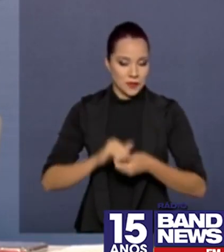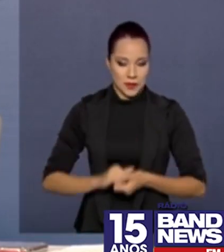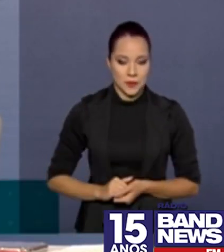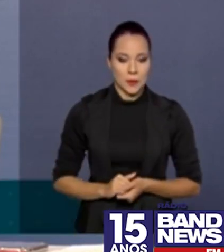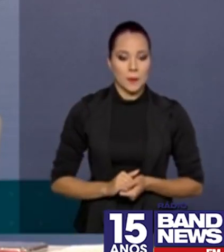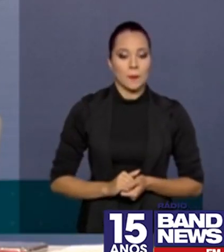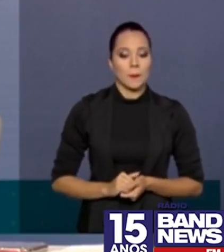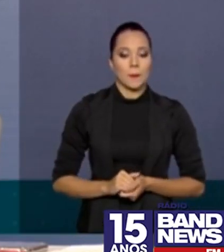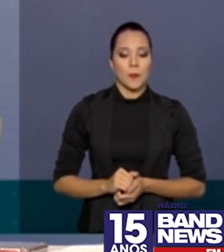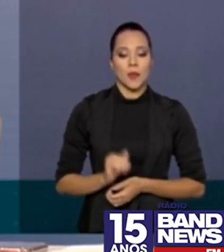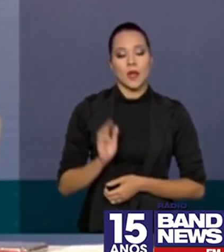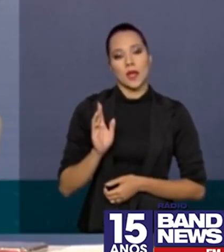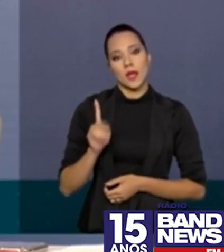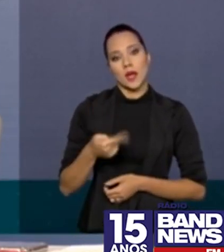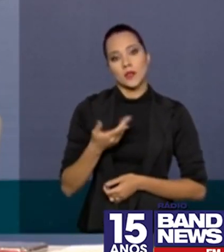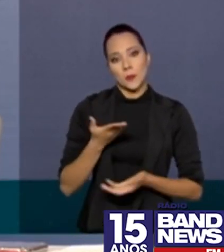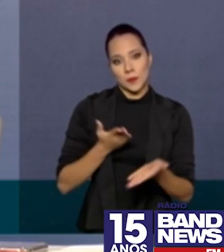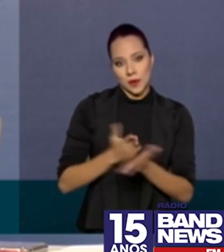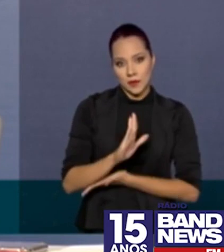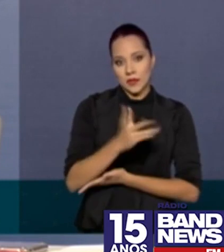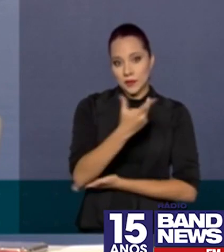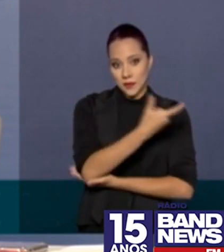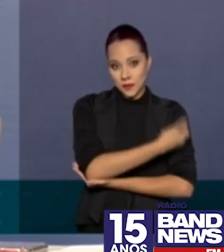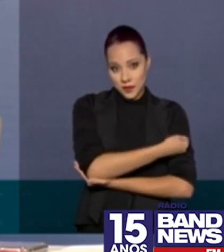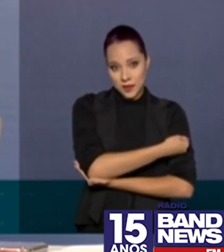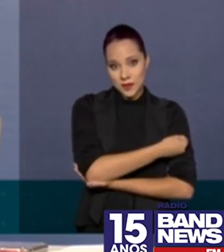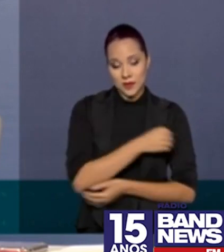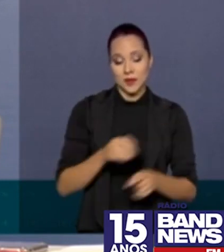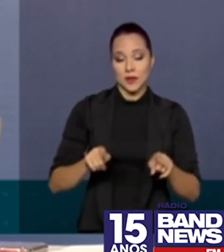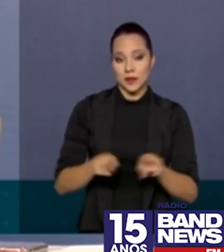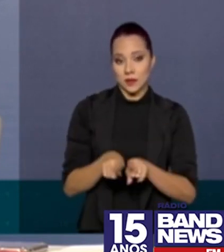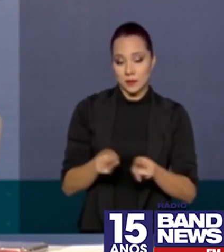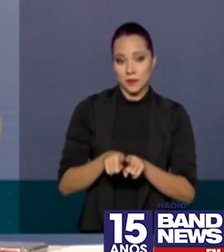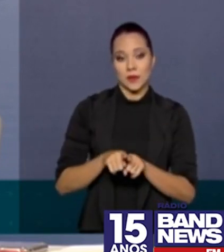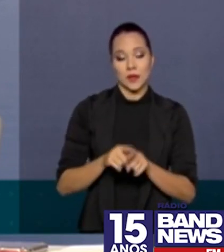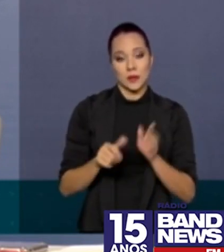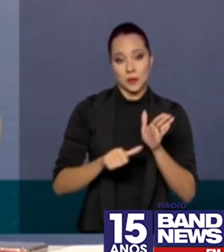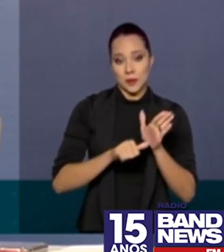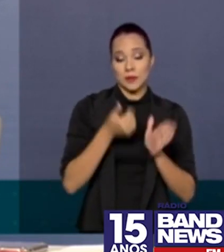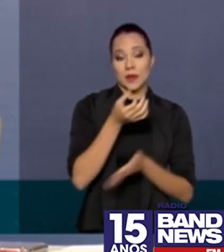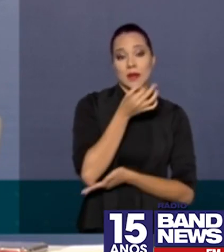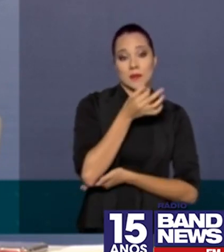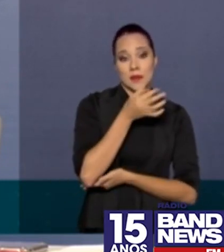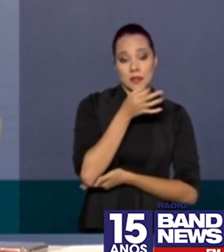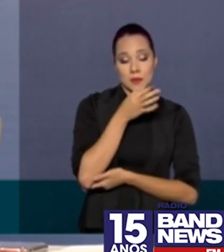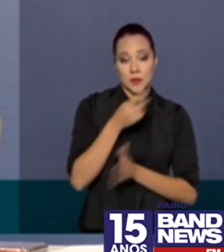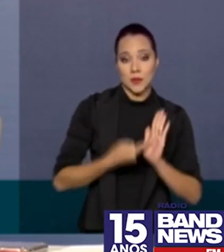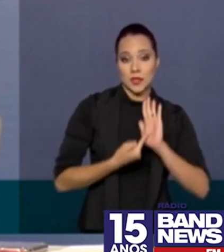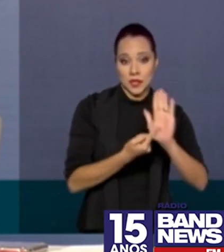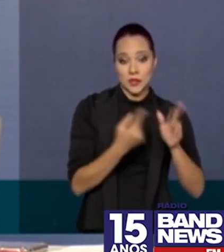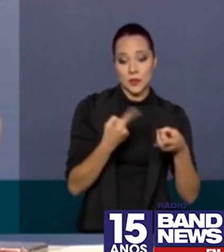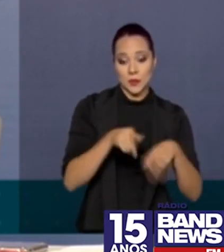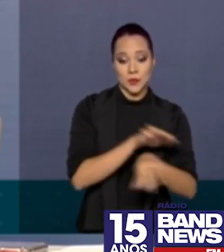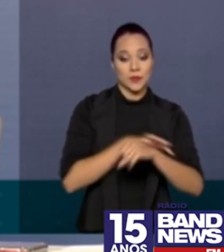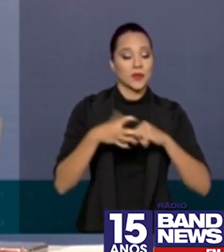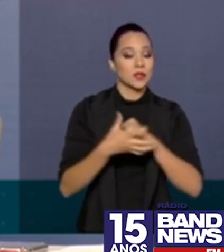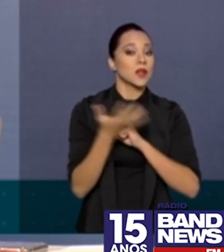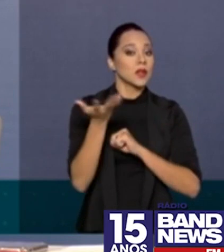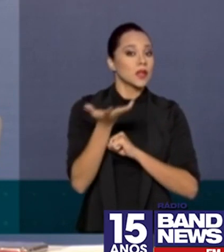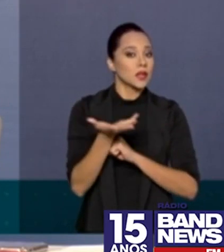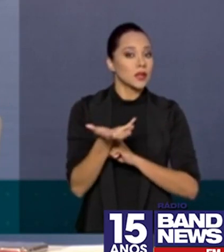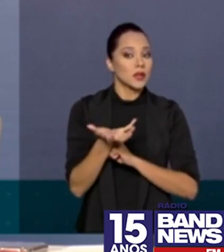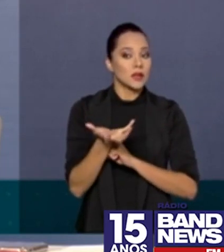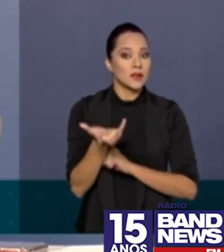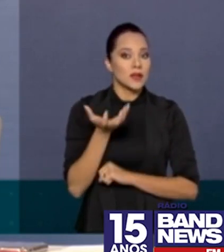de aprovação da vacina e do primeiro medicamento com indicação contra a COVID-19, eu queria passar para